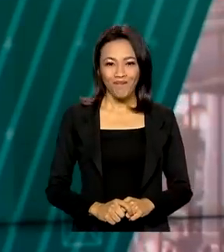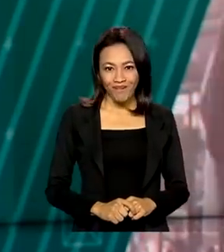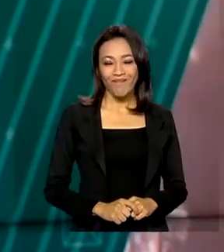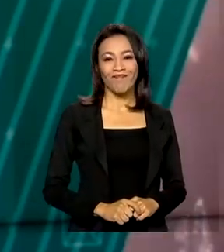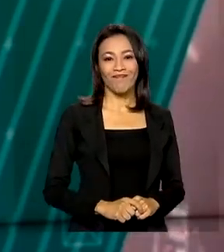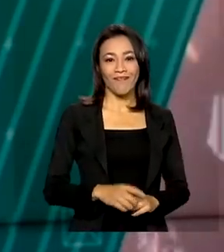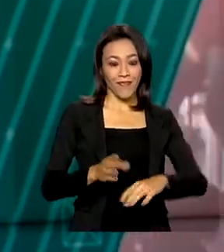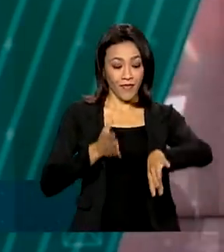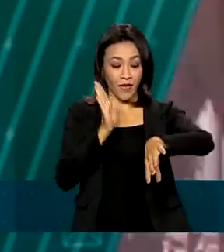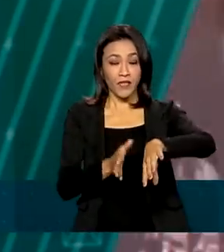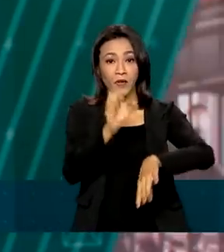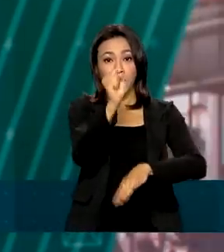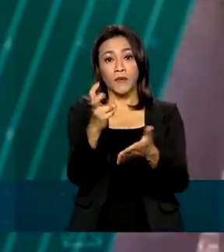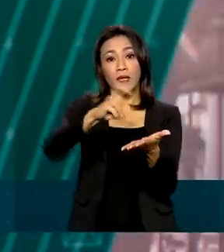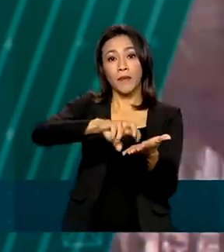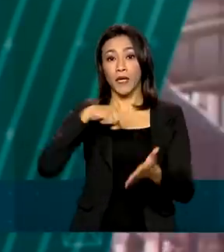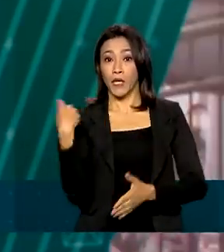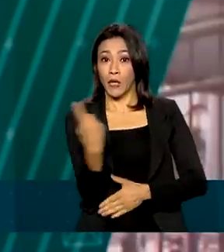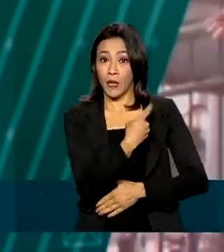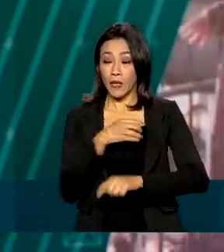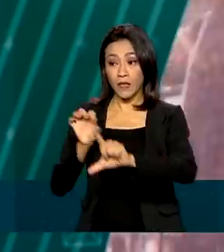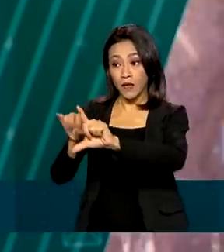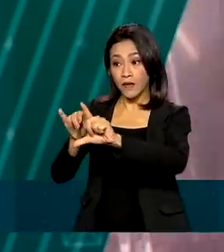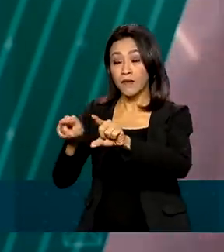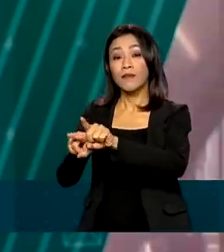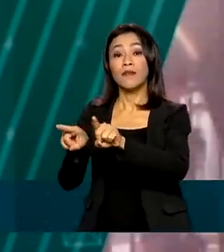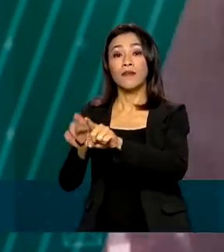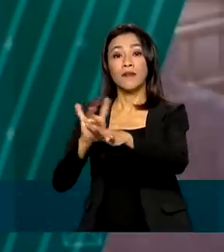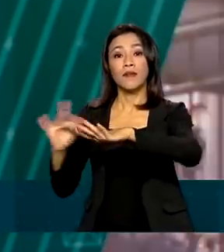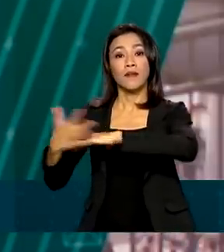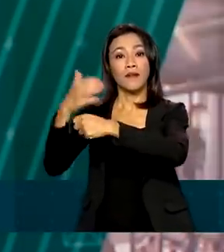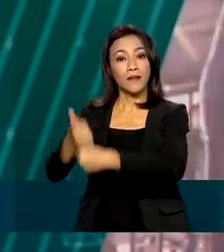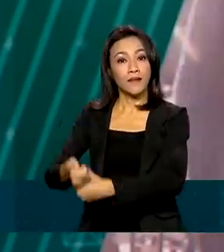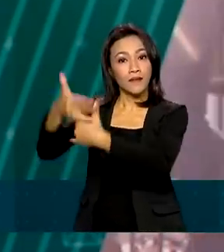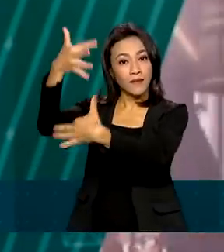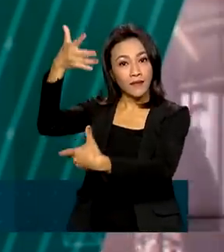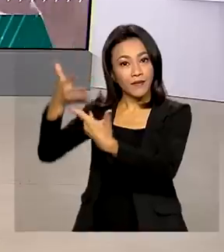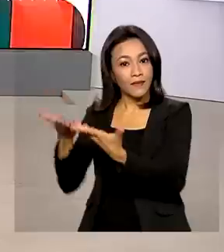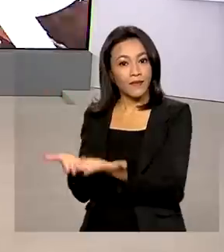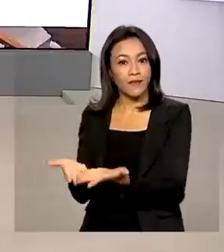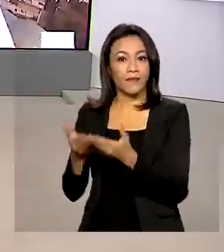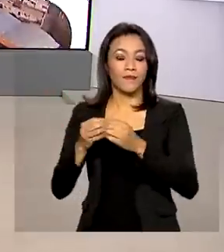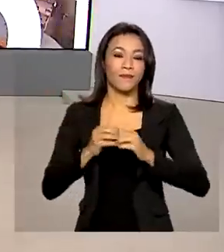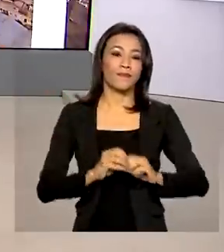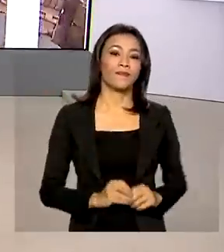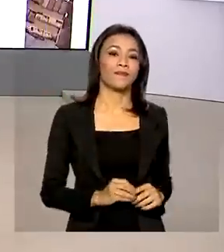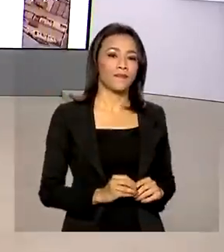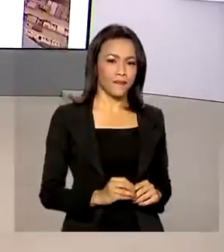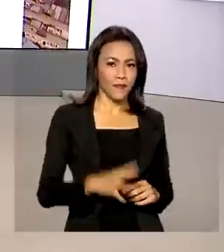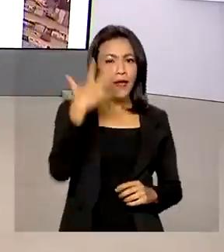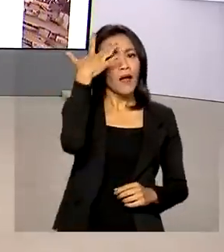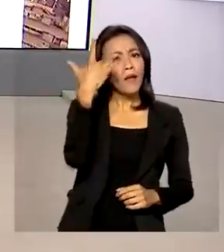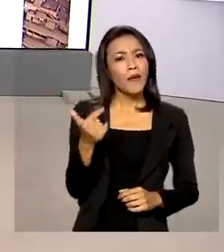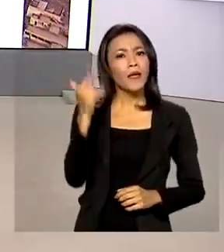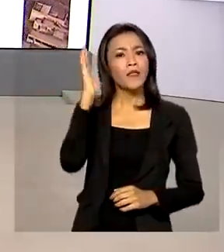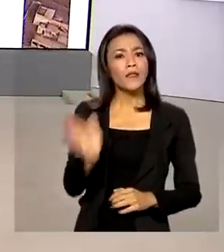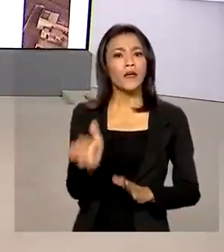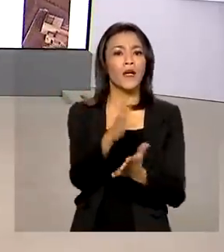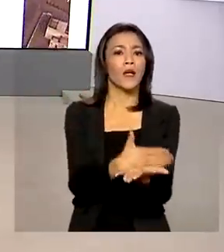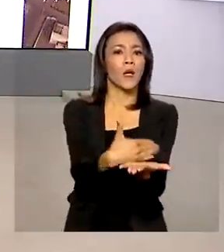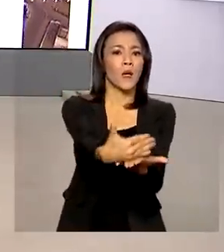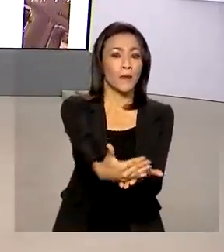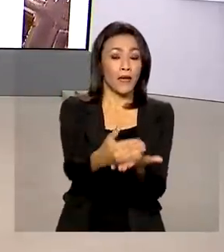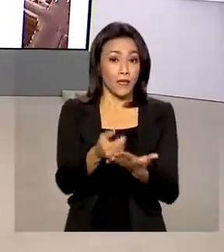Oito horas da manhã, estamos ao vivo também pelas redes sociais. A partir de amanhã, o sinal